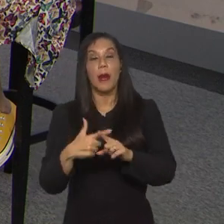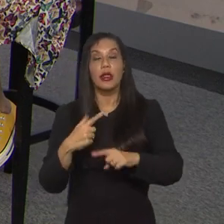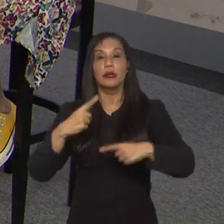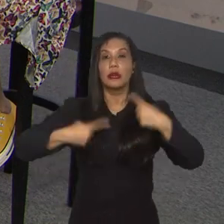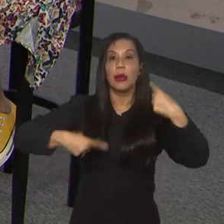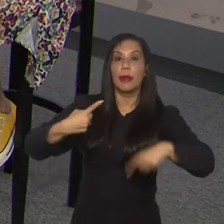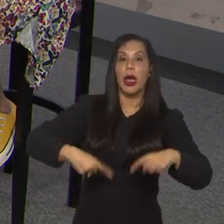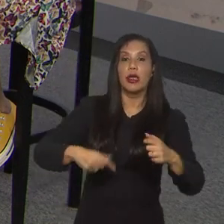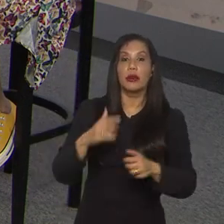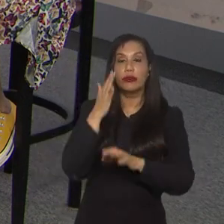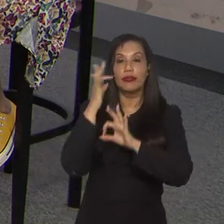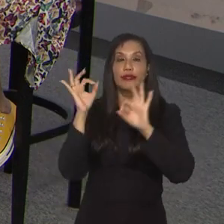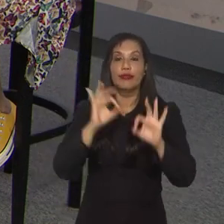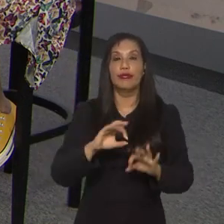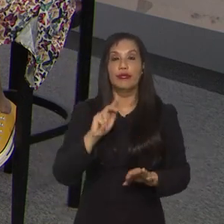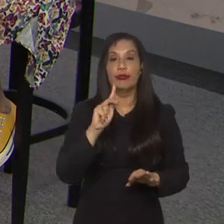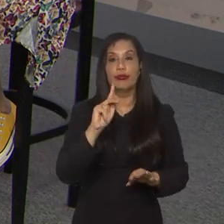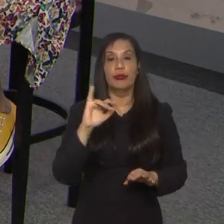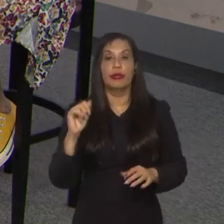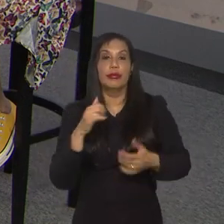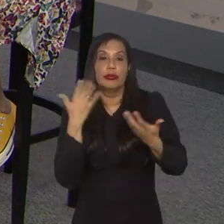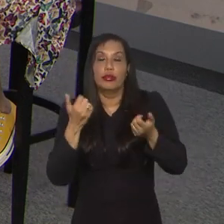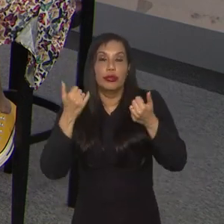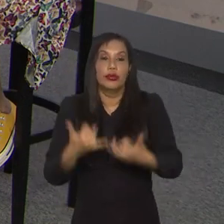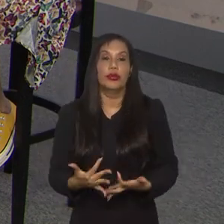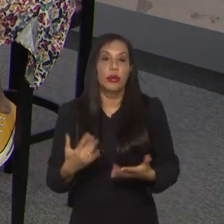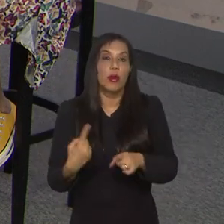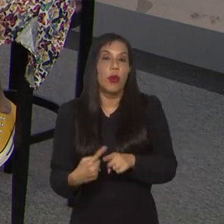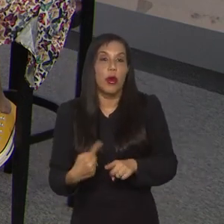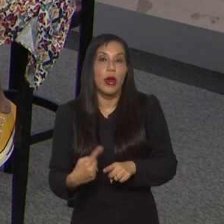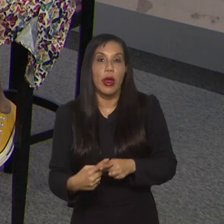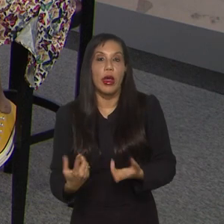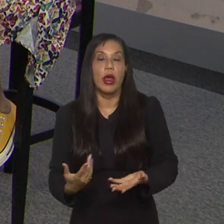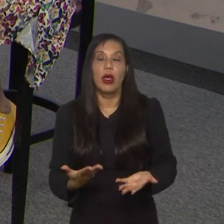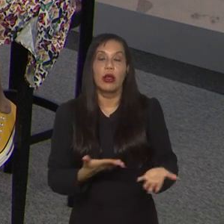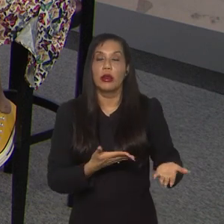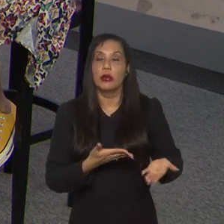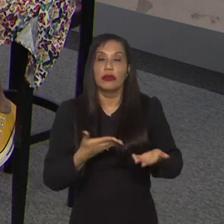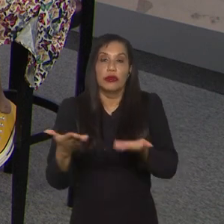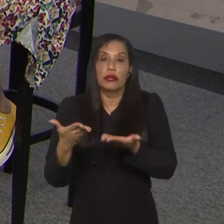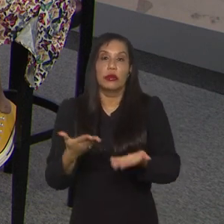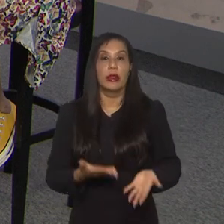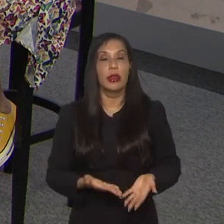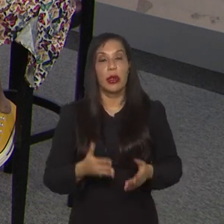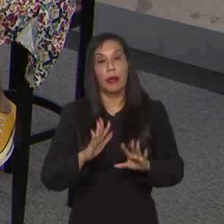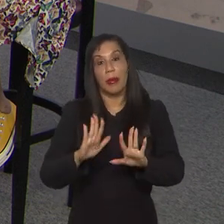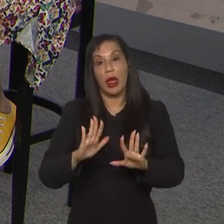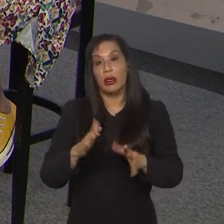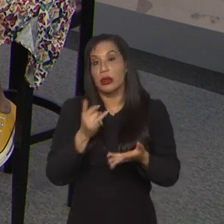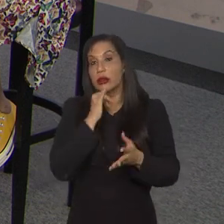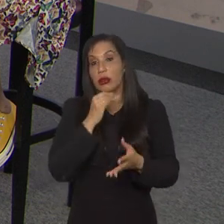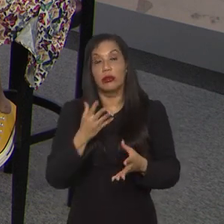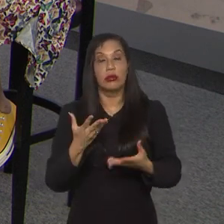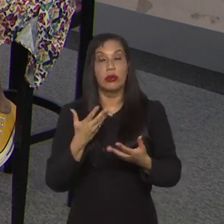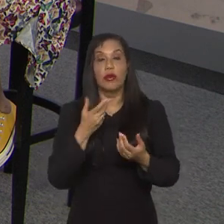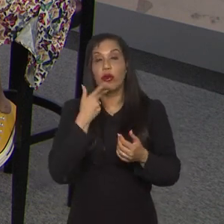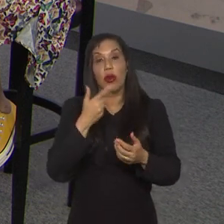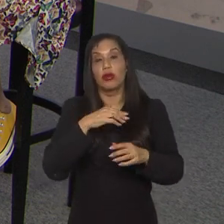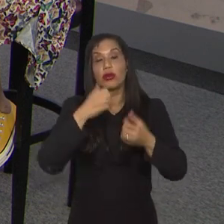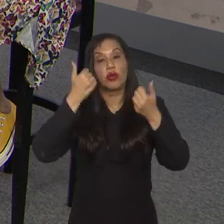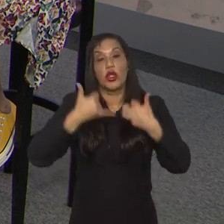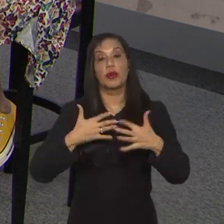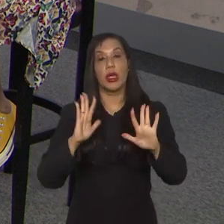futebol feminino, mas a própria Pia nunca explicou o porquê de não convocar mais a Cristiane. Ela simplesmente se reduziu em dizer que não ia